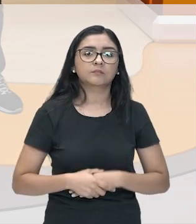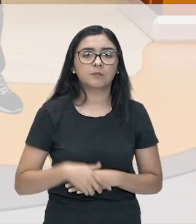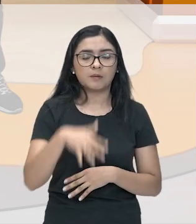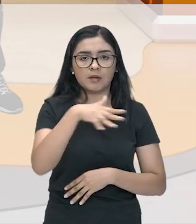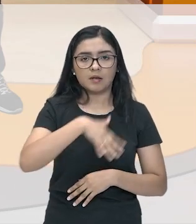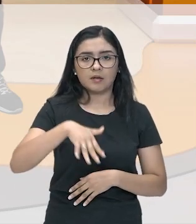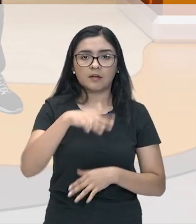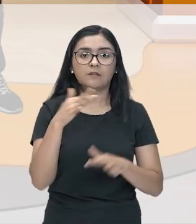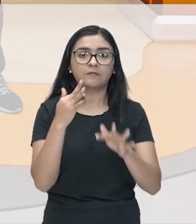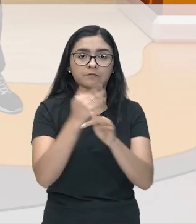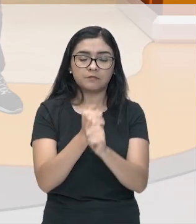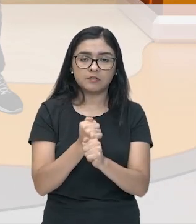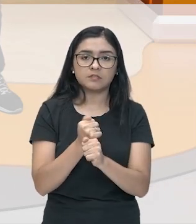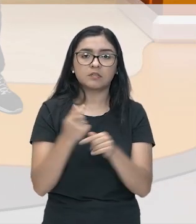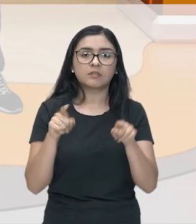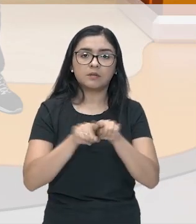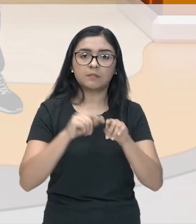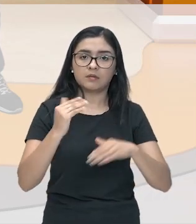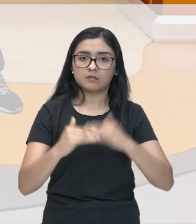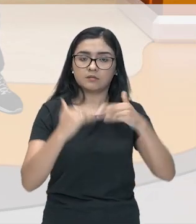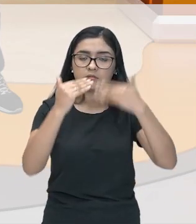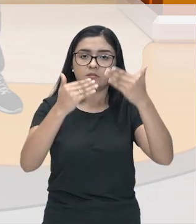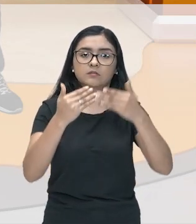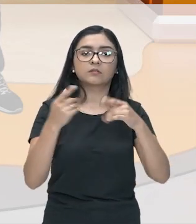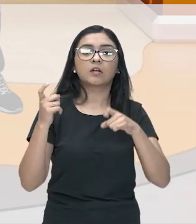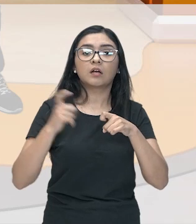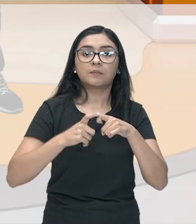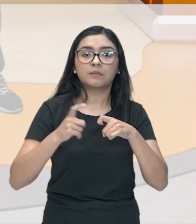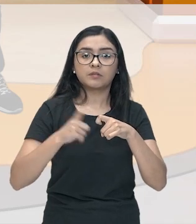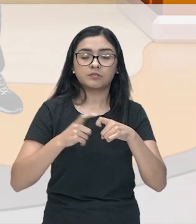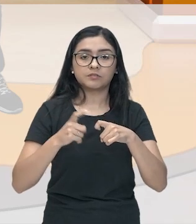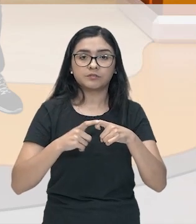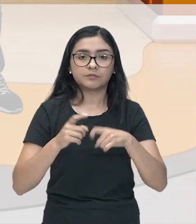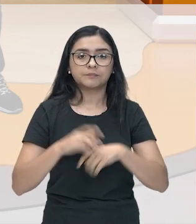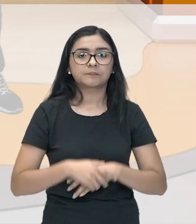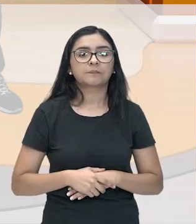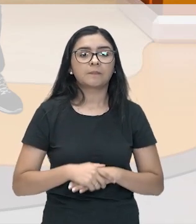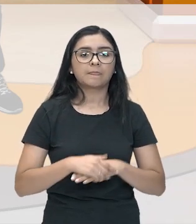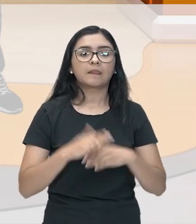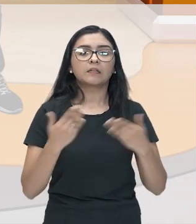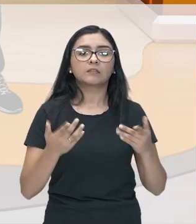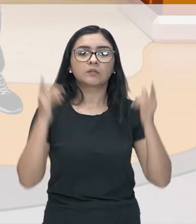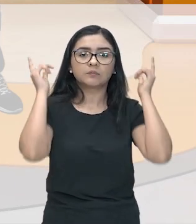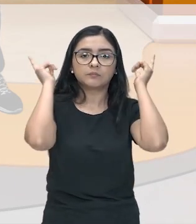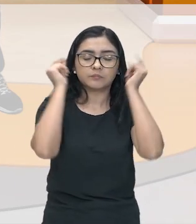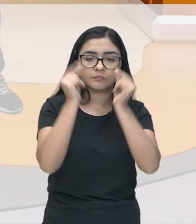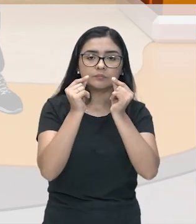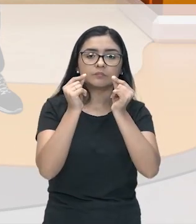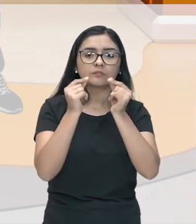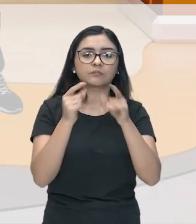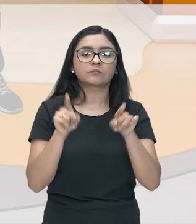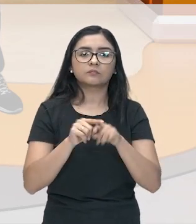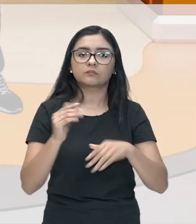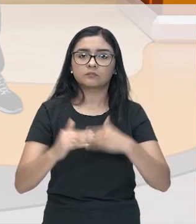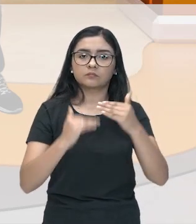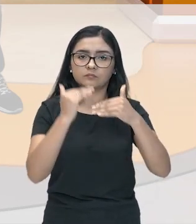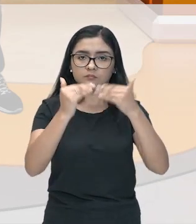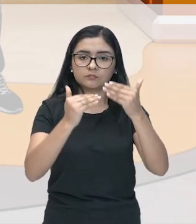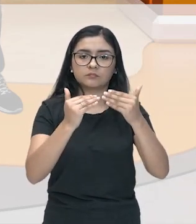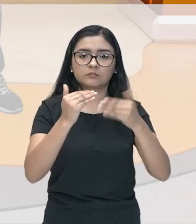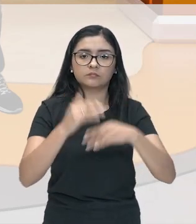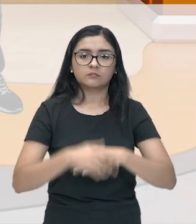e também avanços na medicina. Esses gregos, nós vamos ver avanços na medicina promovido por